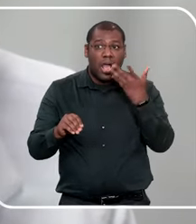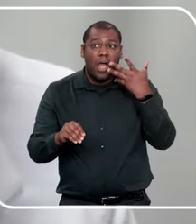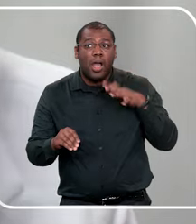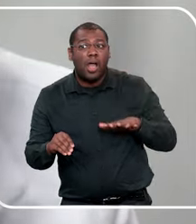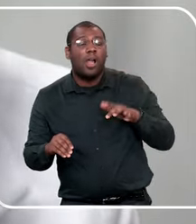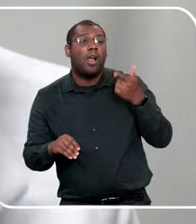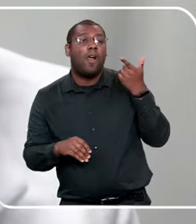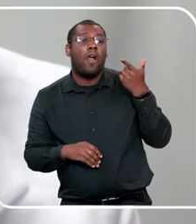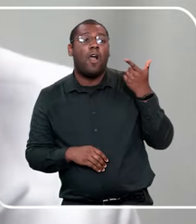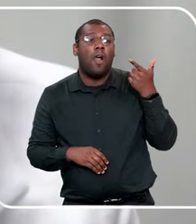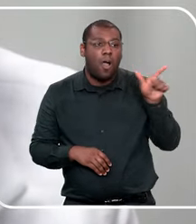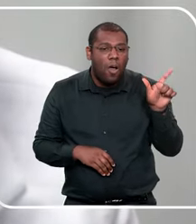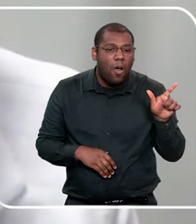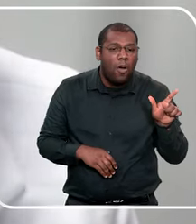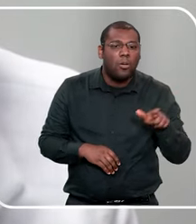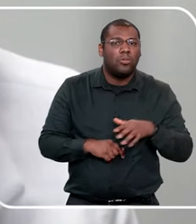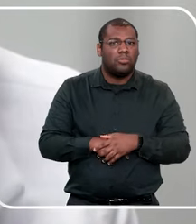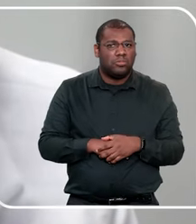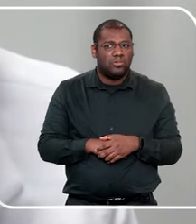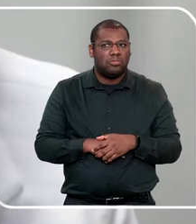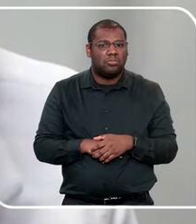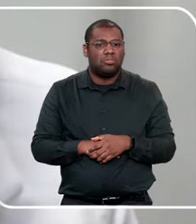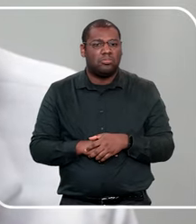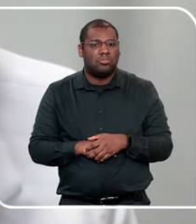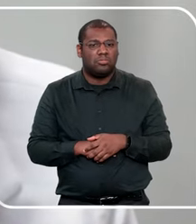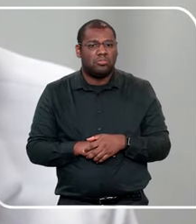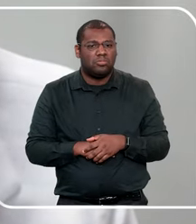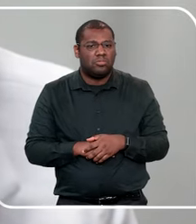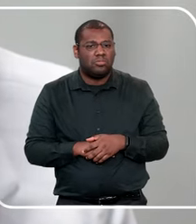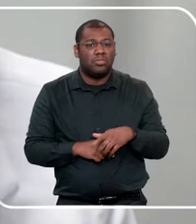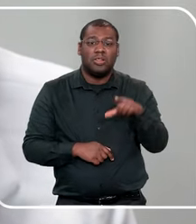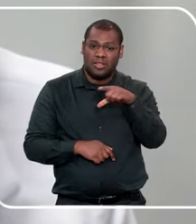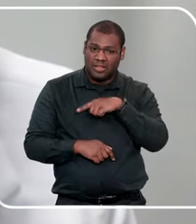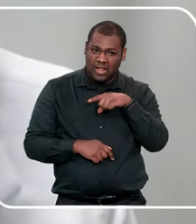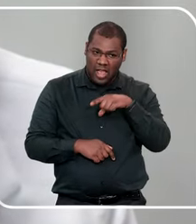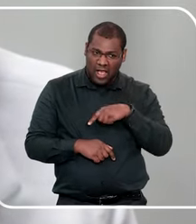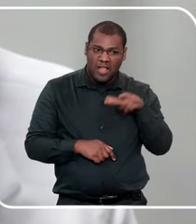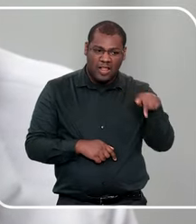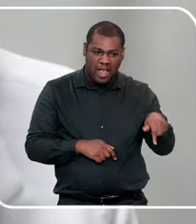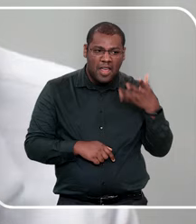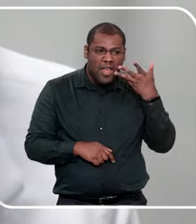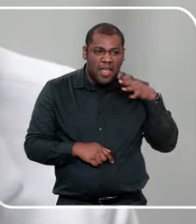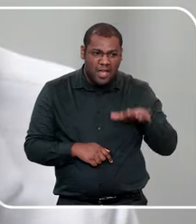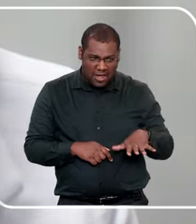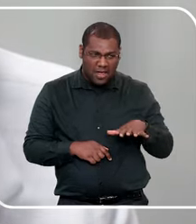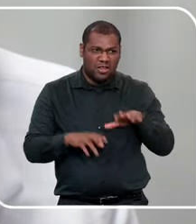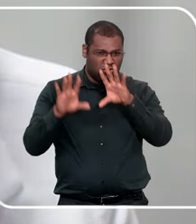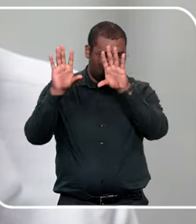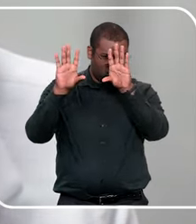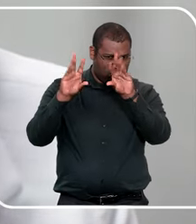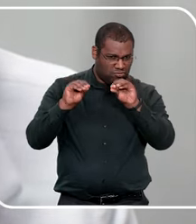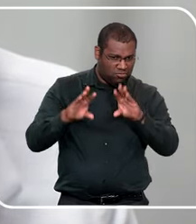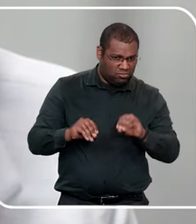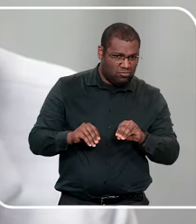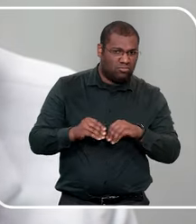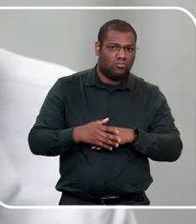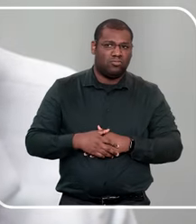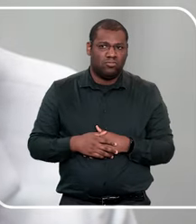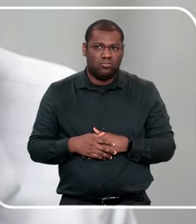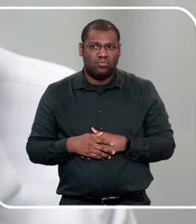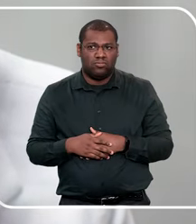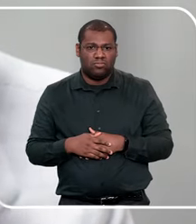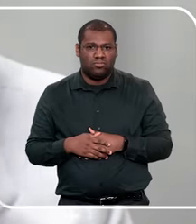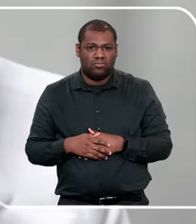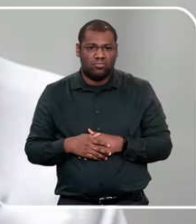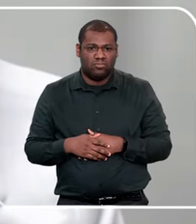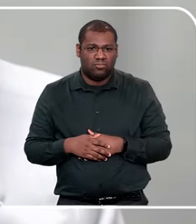essa criança de quatro anos e tocou na parte íntima de outra criança de três anos, existe criança abusadora? A partir de quantos anos dizemos que alguém